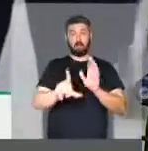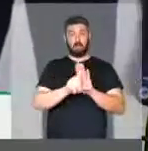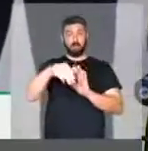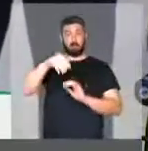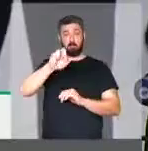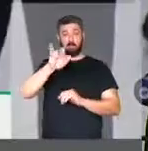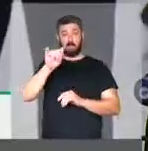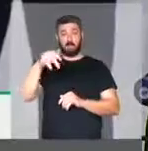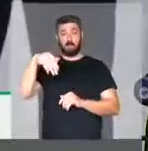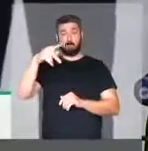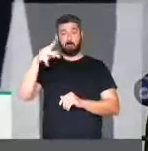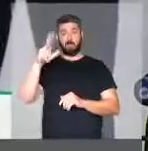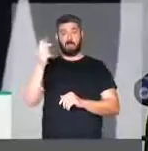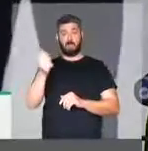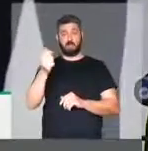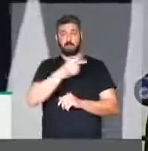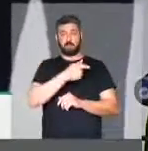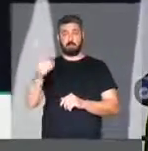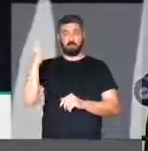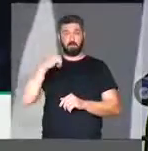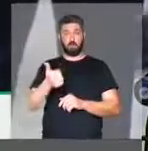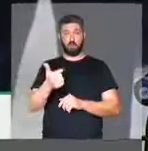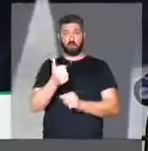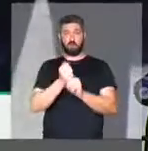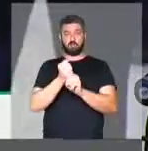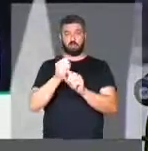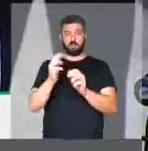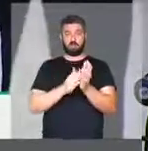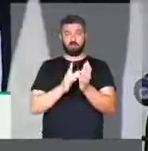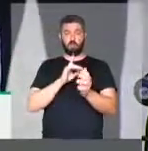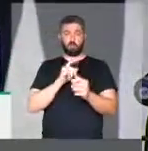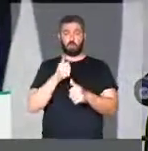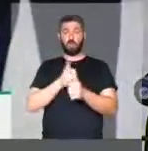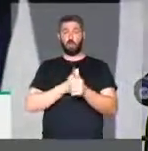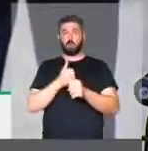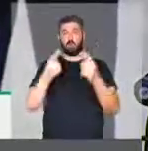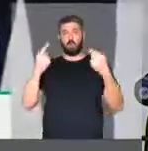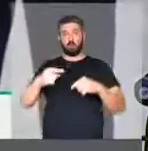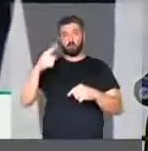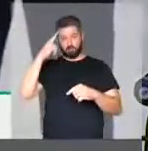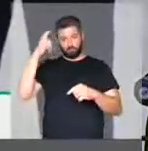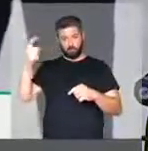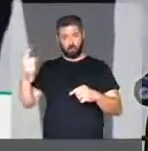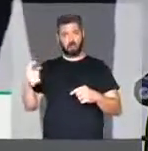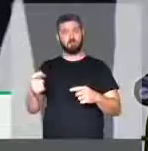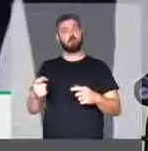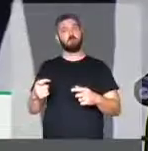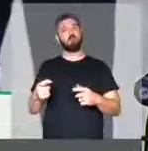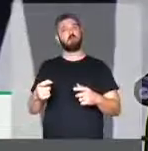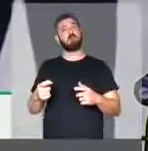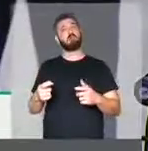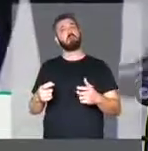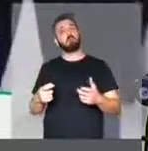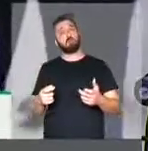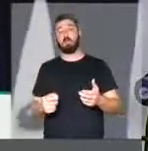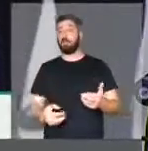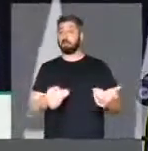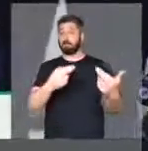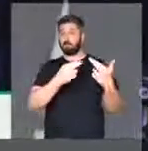da Penha completou 12 anos semana passada. Tornou o combate à violência contra a mulher uma